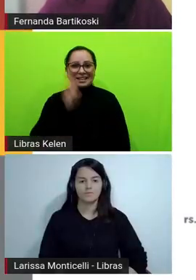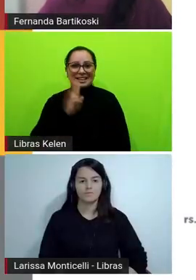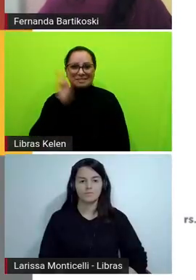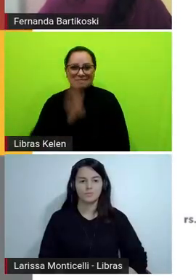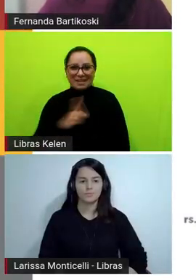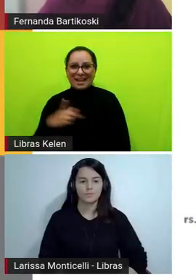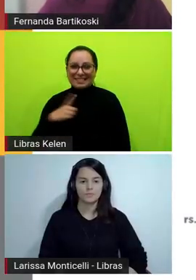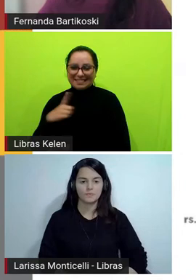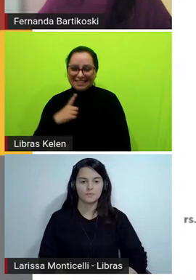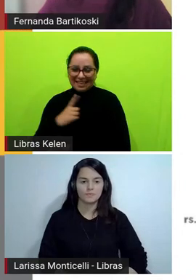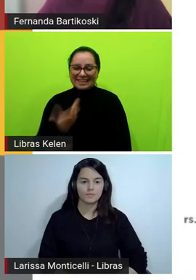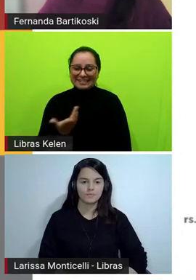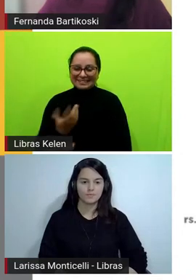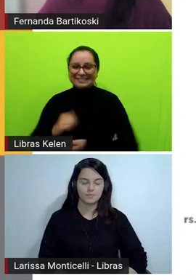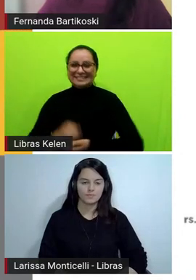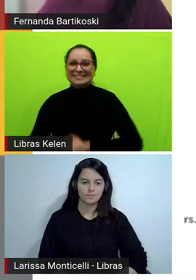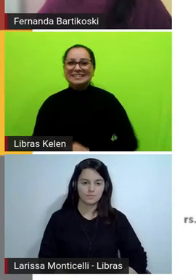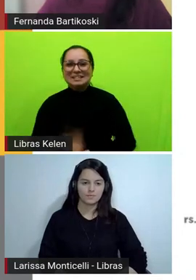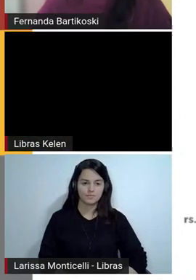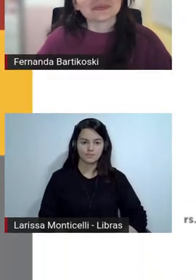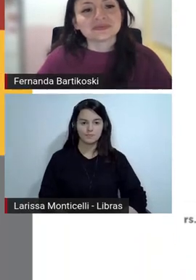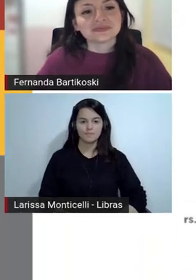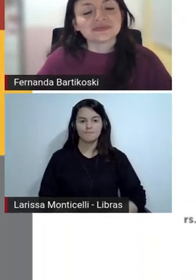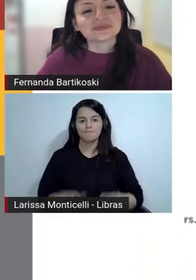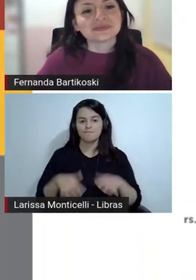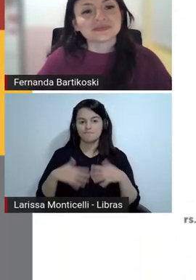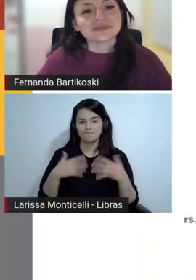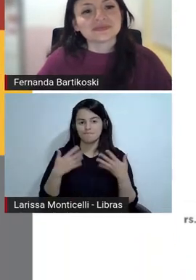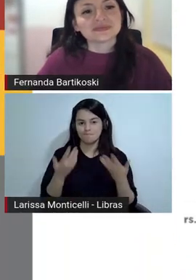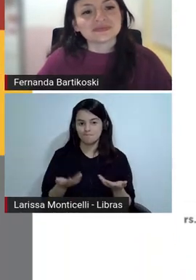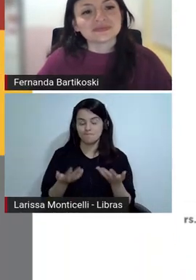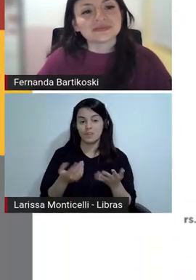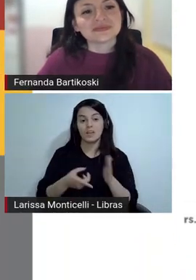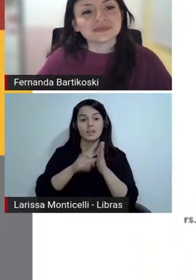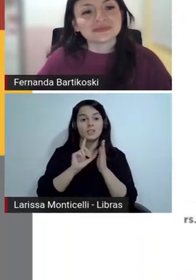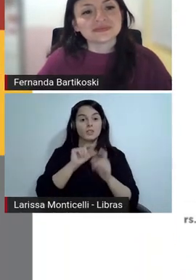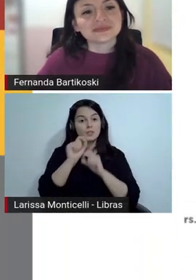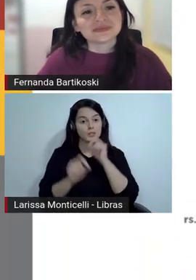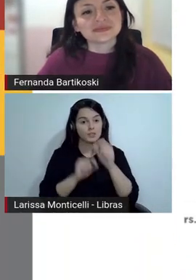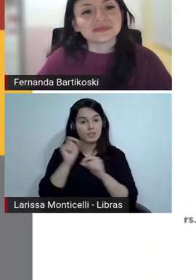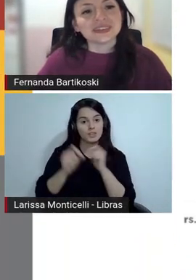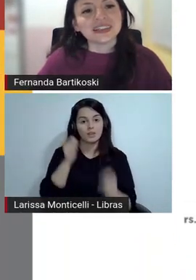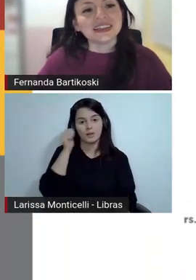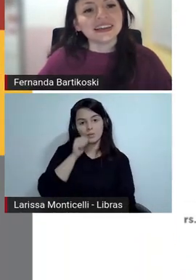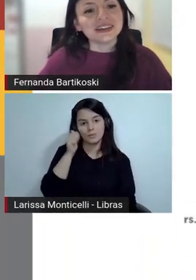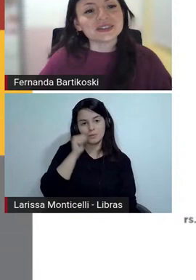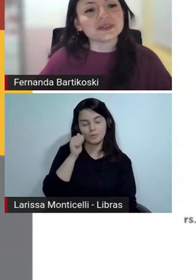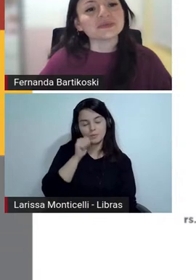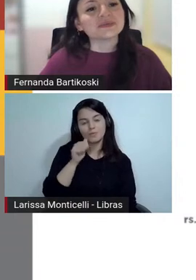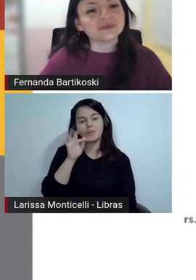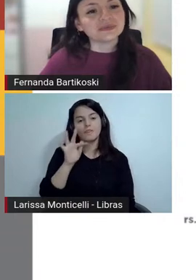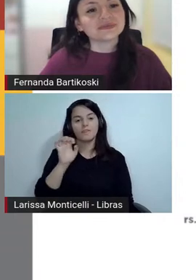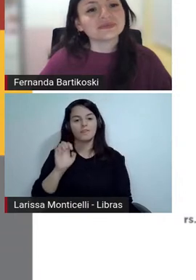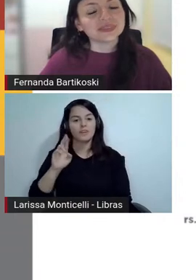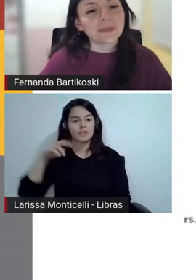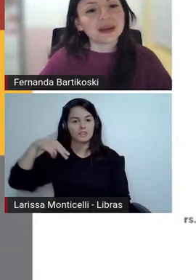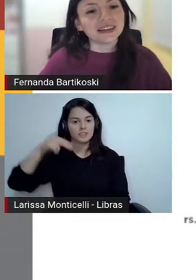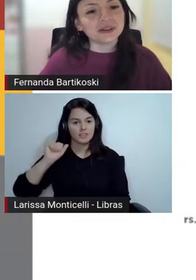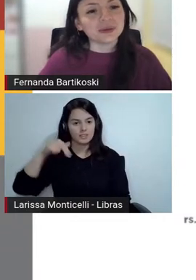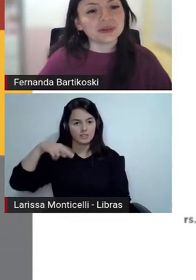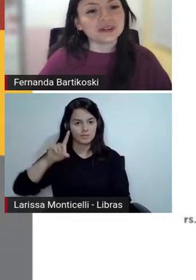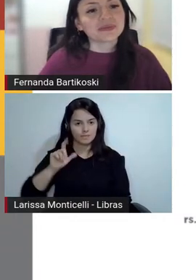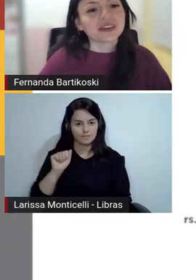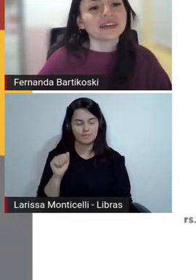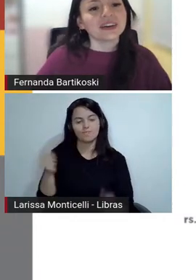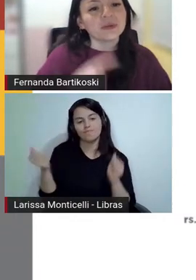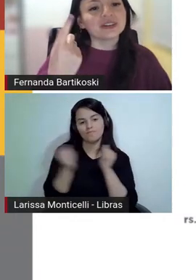enigma galinheiro mas antes a Fernanda vai apresentar algumas propostas que poderiam ser feitas na pré-leitura com os alunos